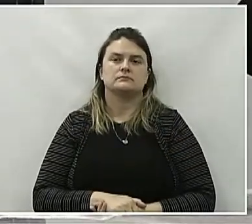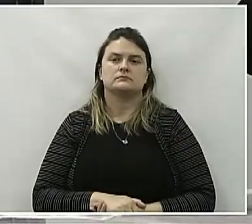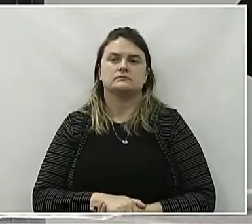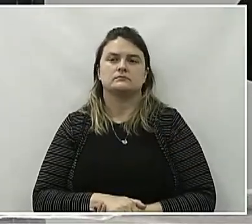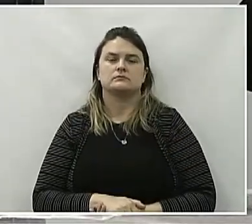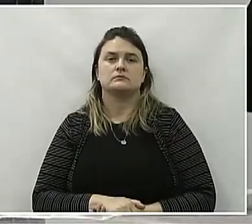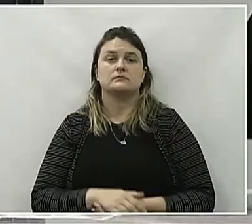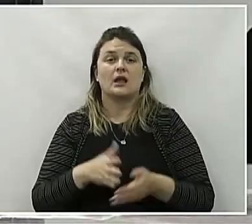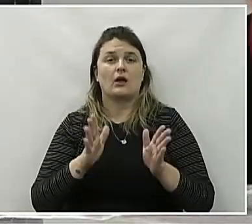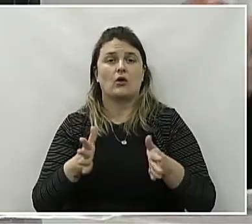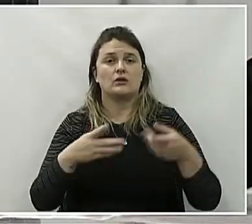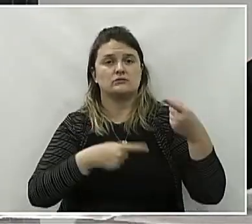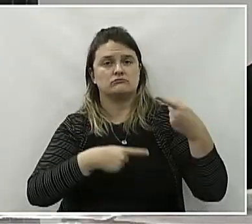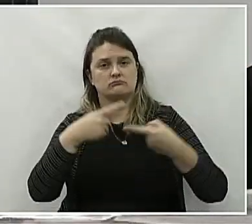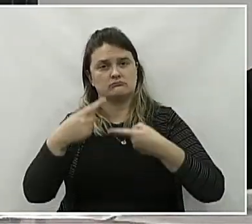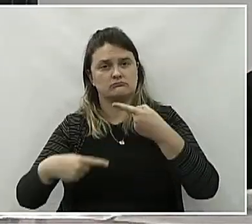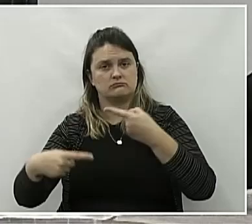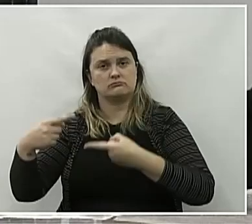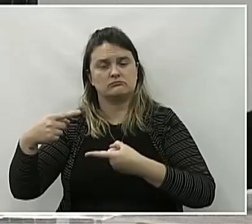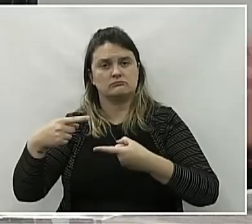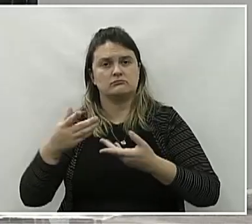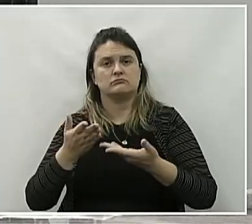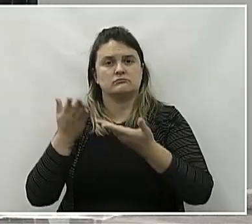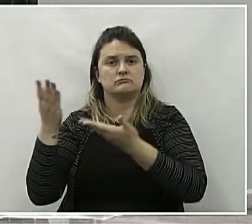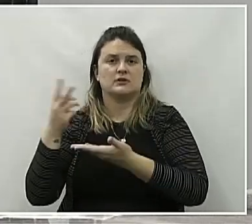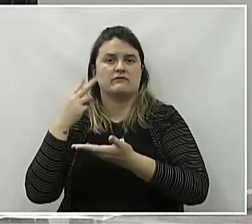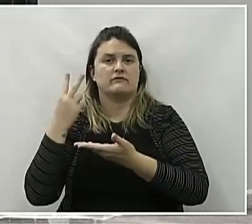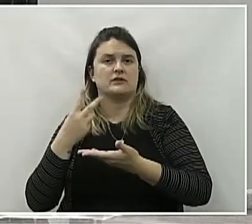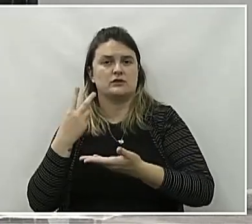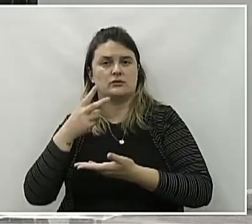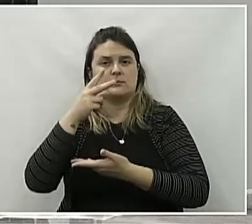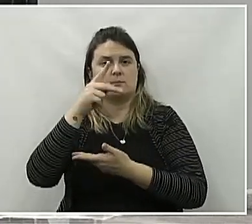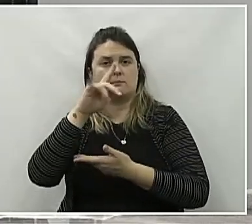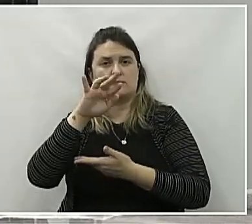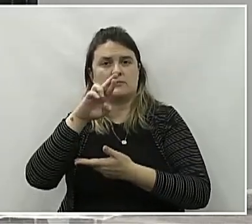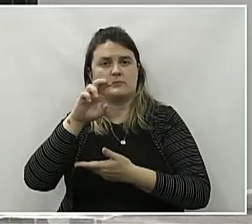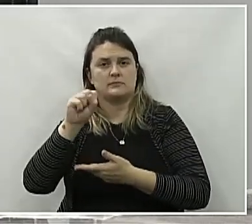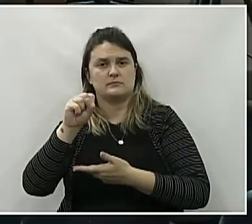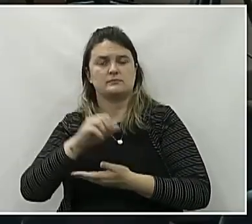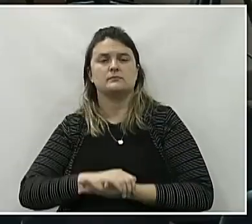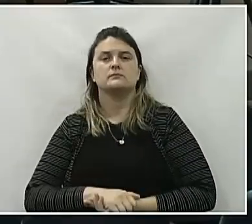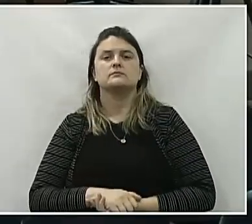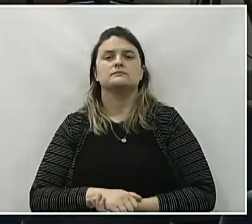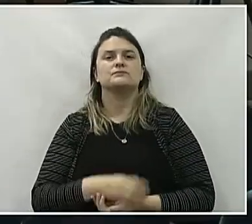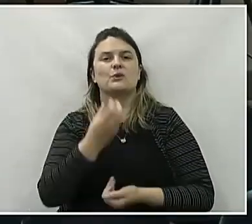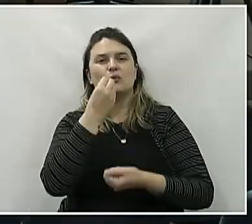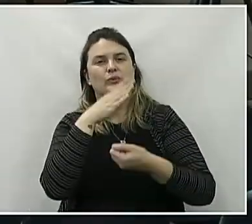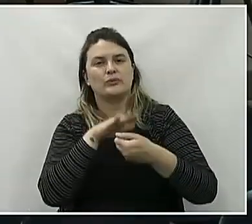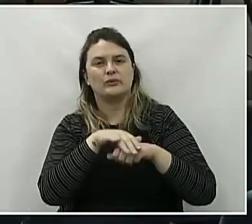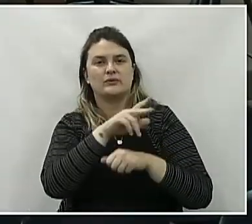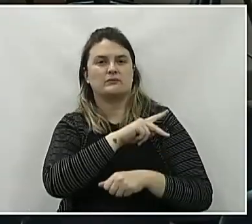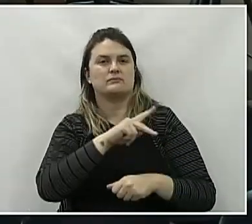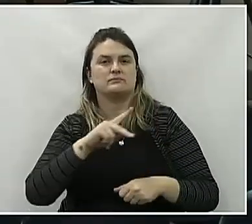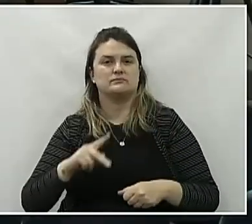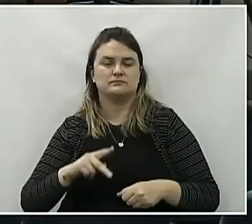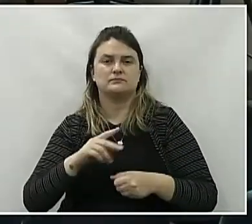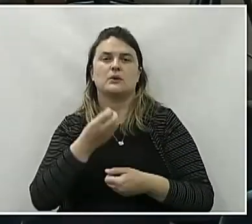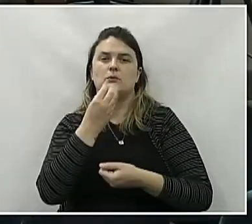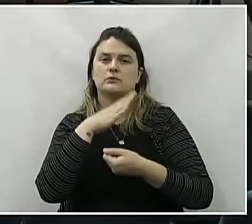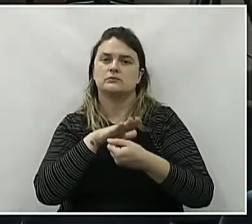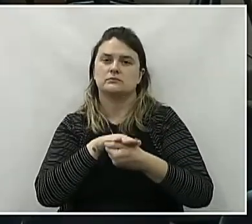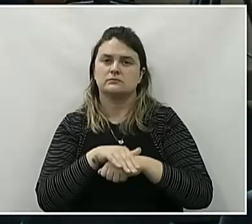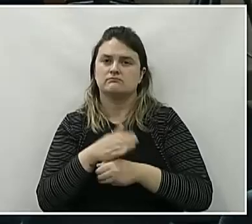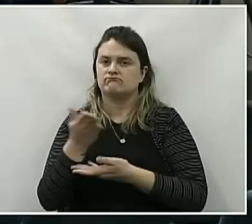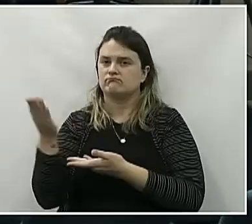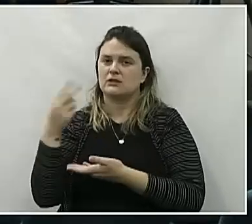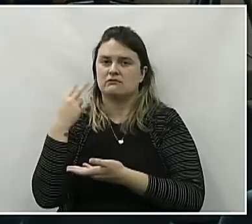Tem discussão? Qual a palavra, vereador Pires? Boa noite, senhor presidente. Boa noite,